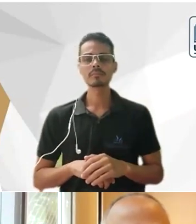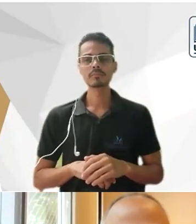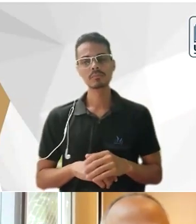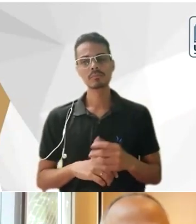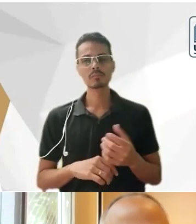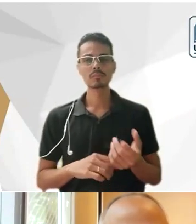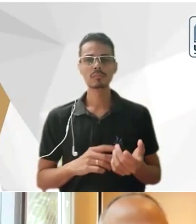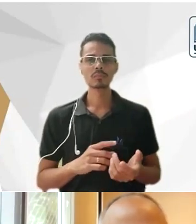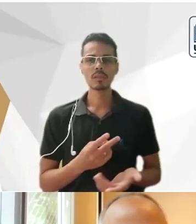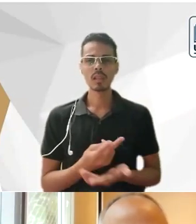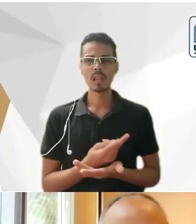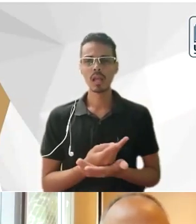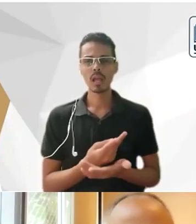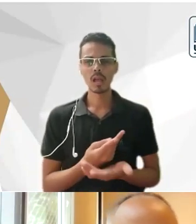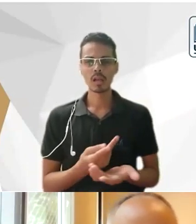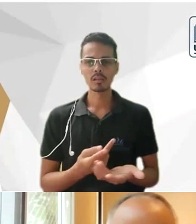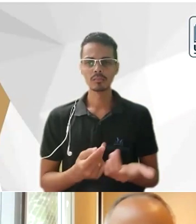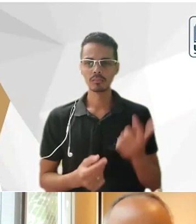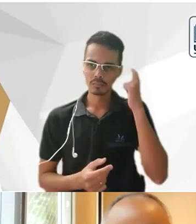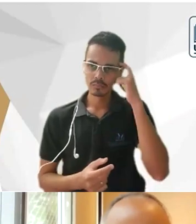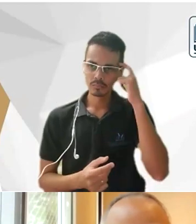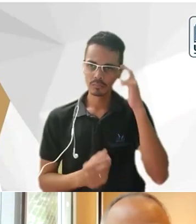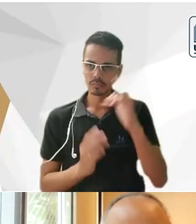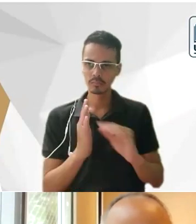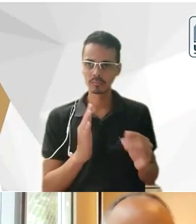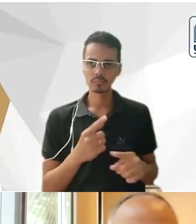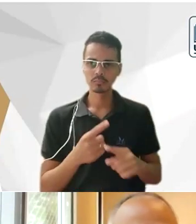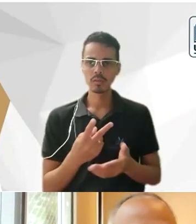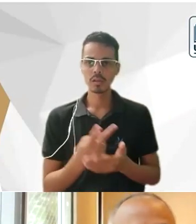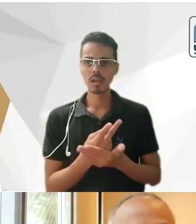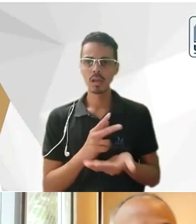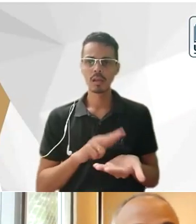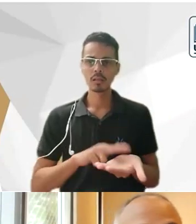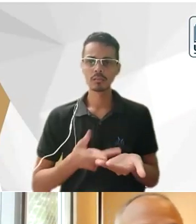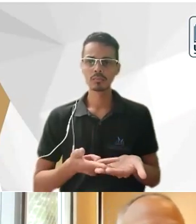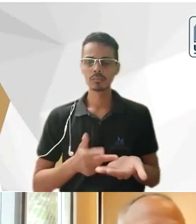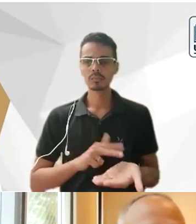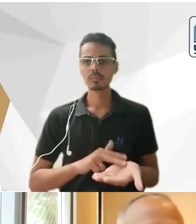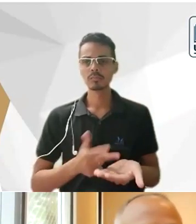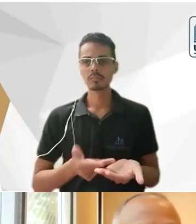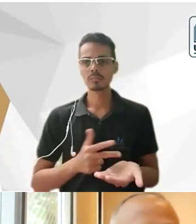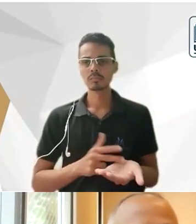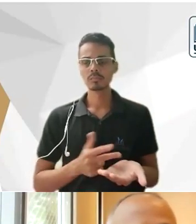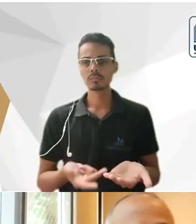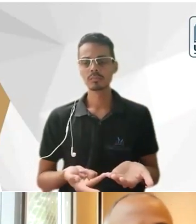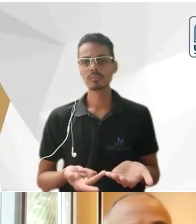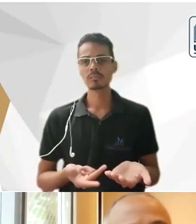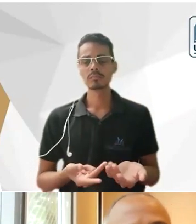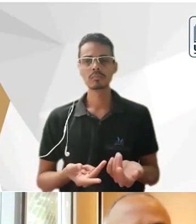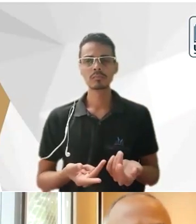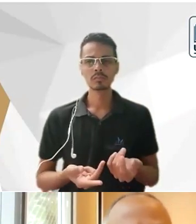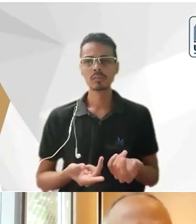vezes dessa apropriação desse pensamento por erro de tradução por erro de interpretação ou por uma total e absoluta